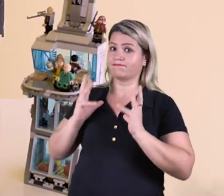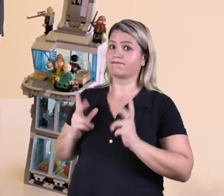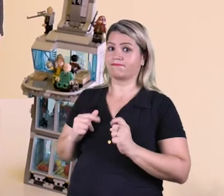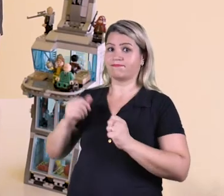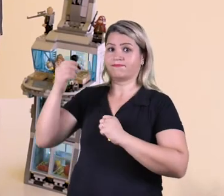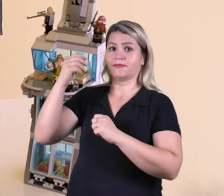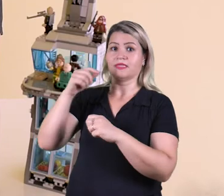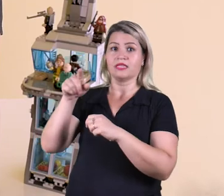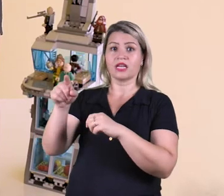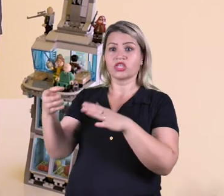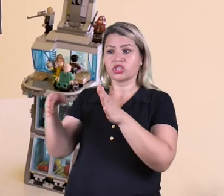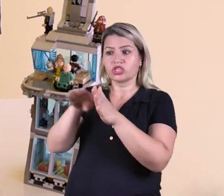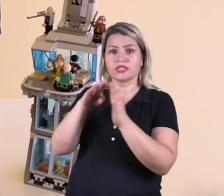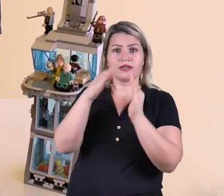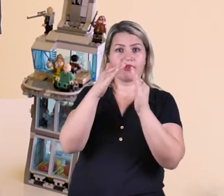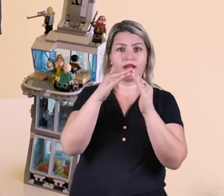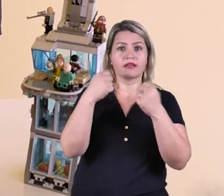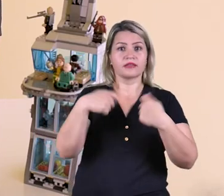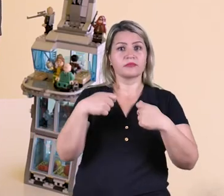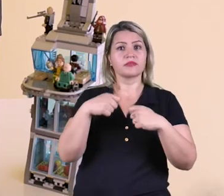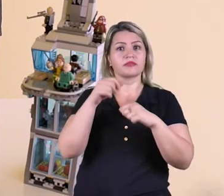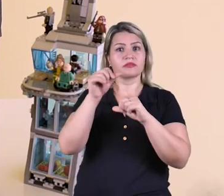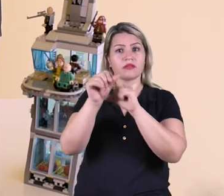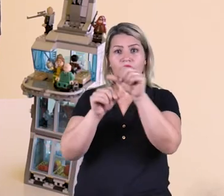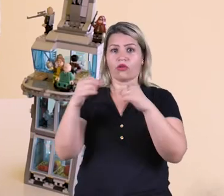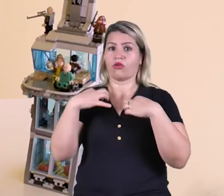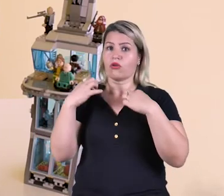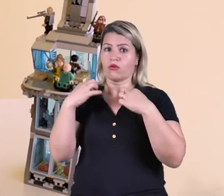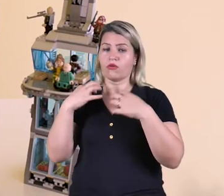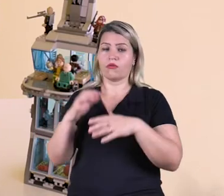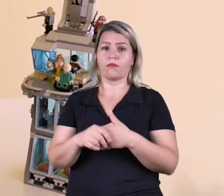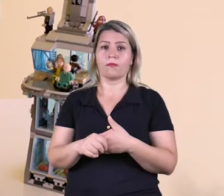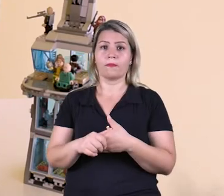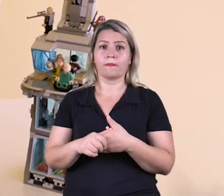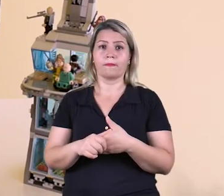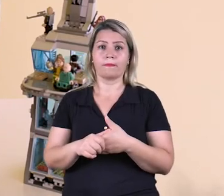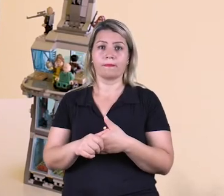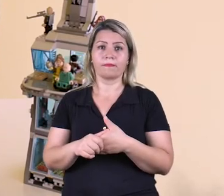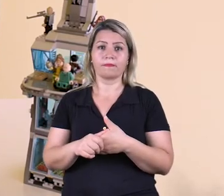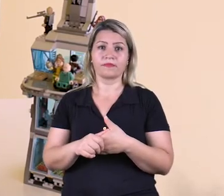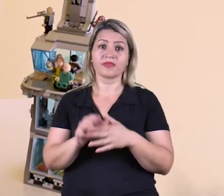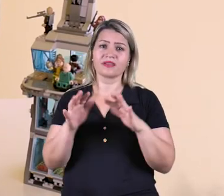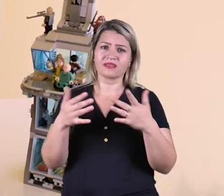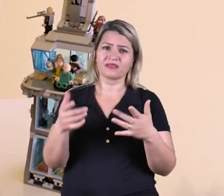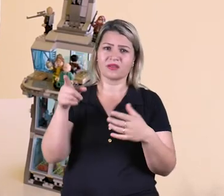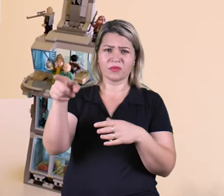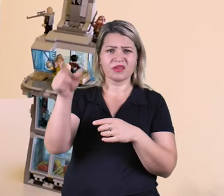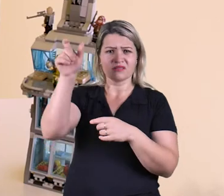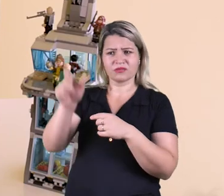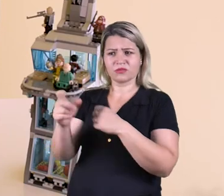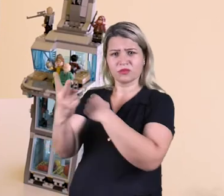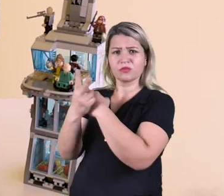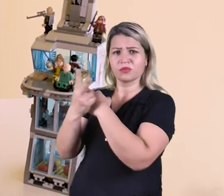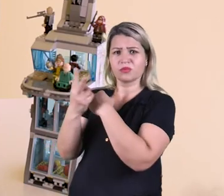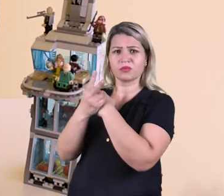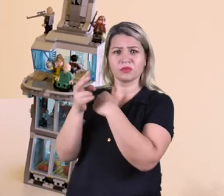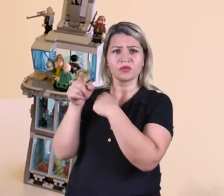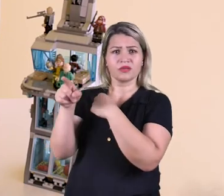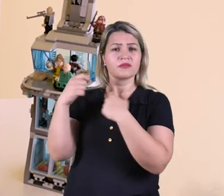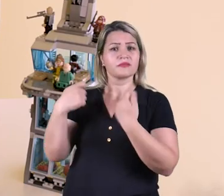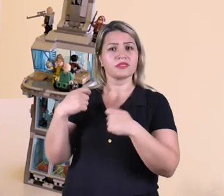quando chegar na sua casa para cuidar de você, eles devem sempre trocar de roupa. Esses cuidadores também deverão